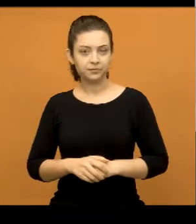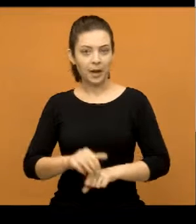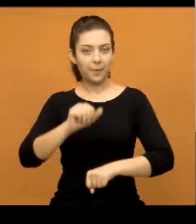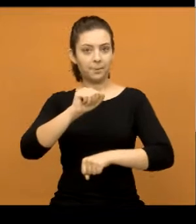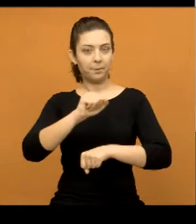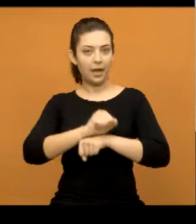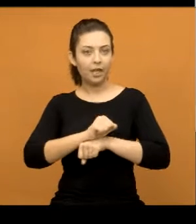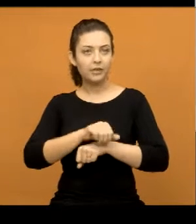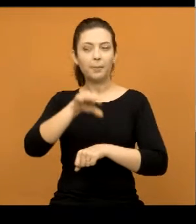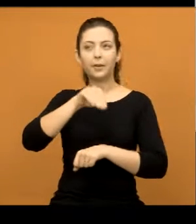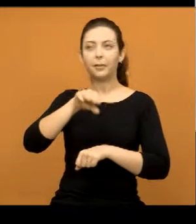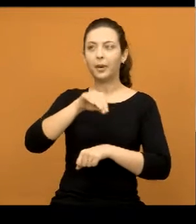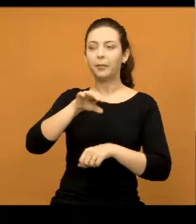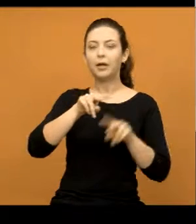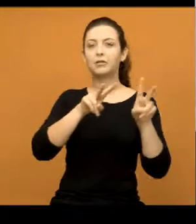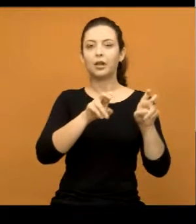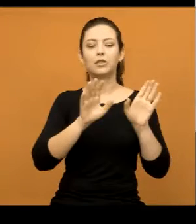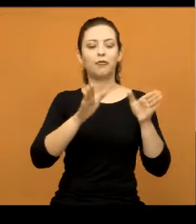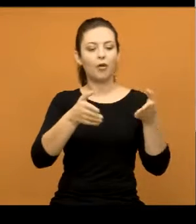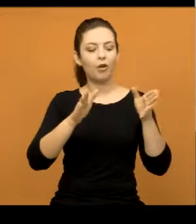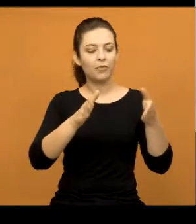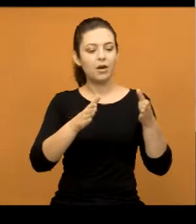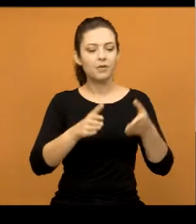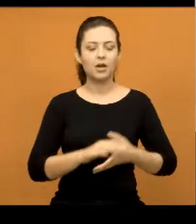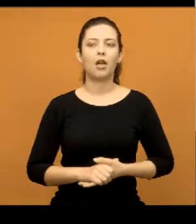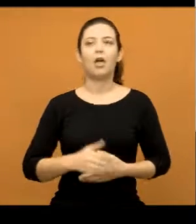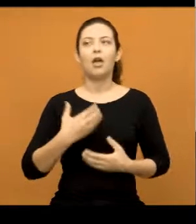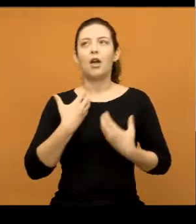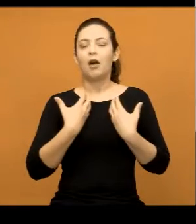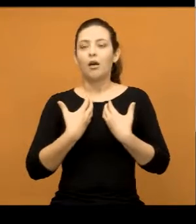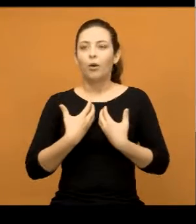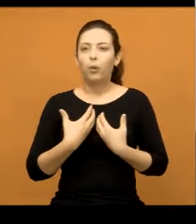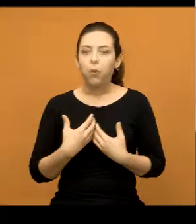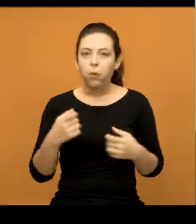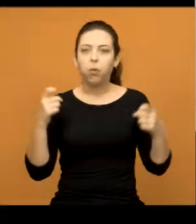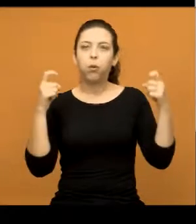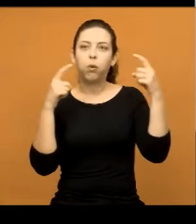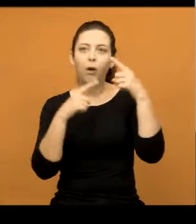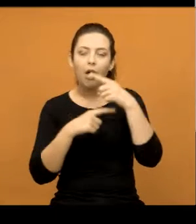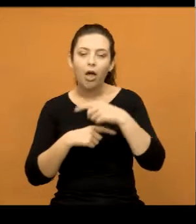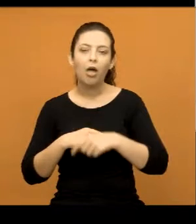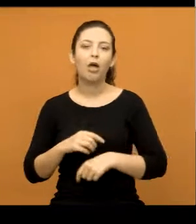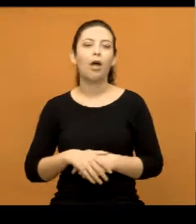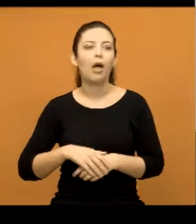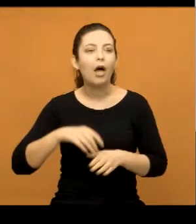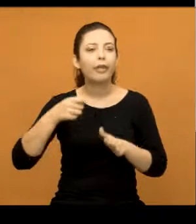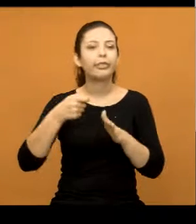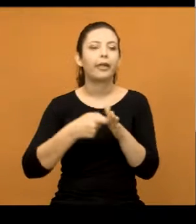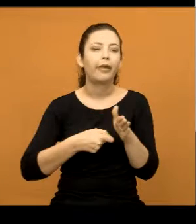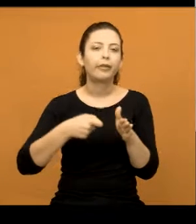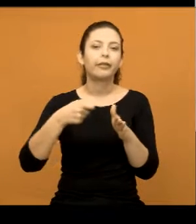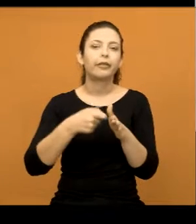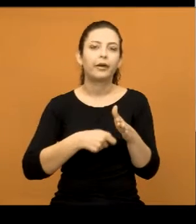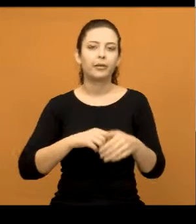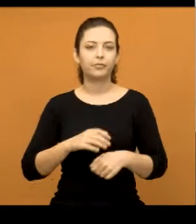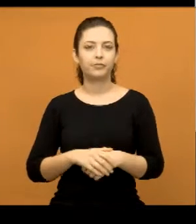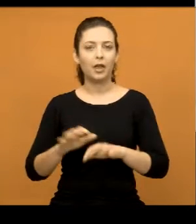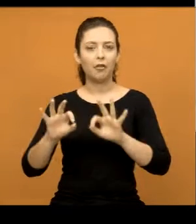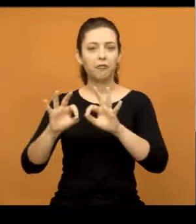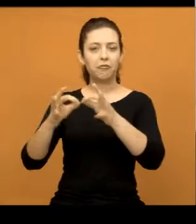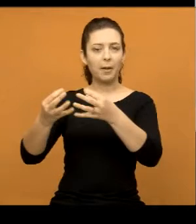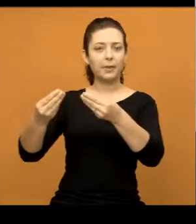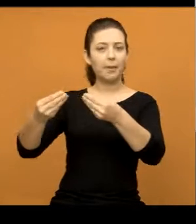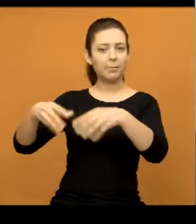gente parasse de falar desse assunto, porque é um assunto que realmente vai cansando a gente, e quem sai prejudicado nessa história são os pais dos alunos.